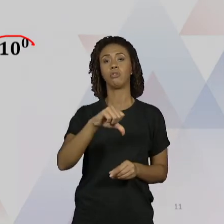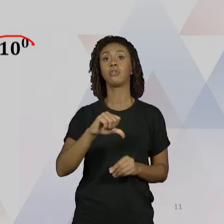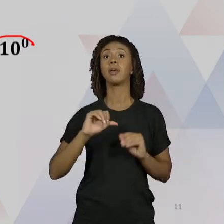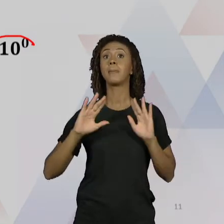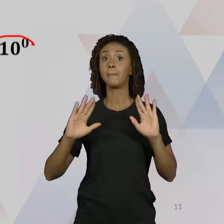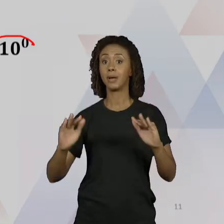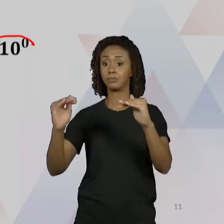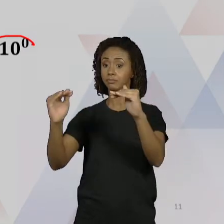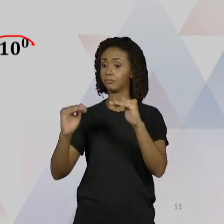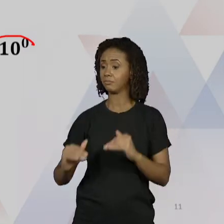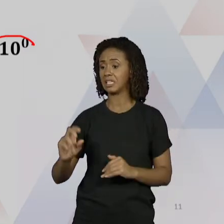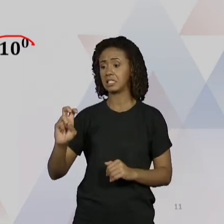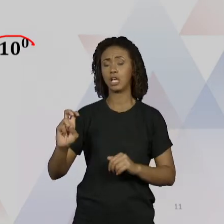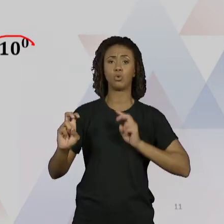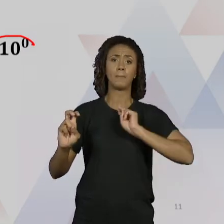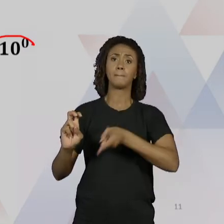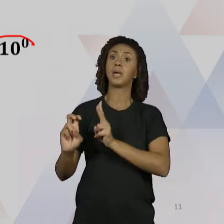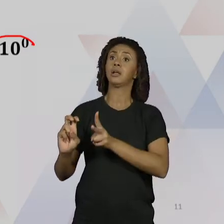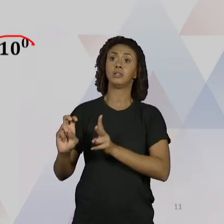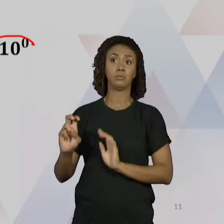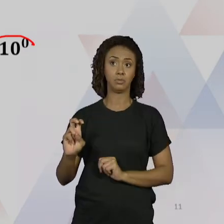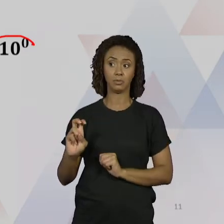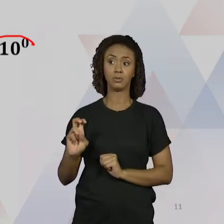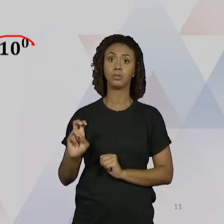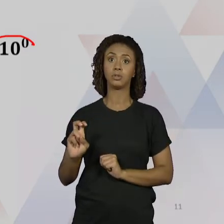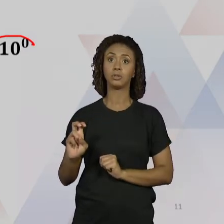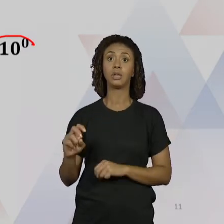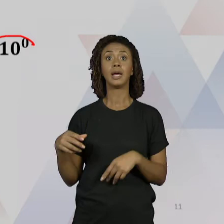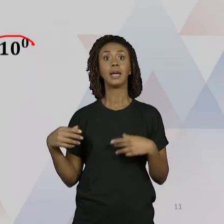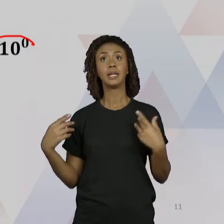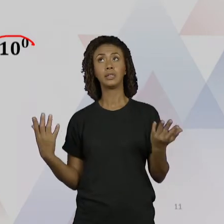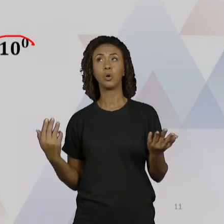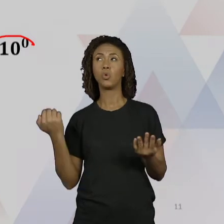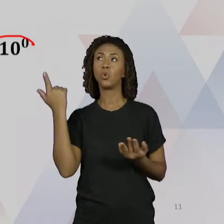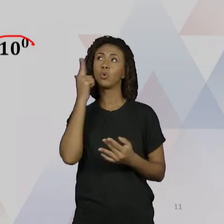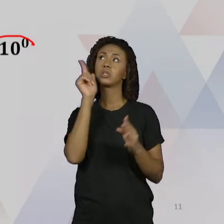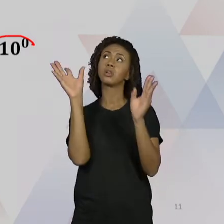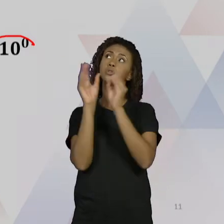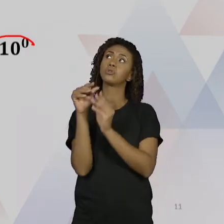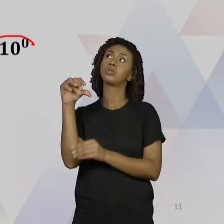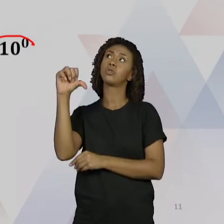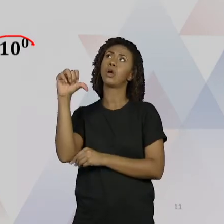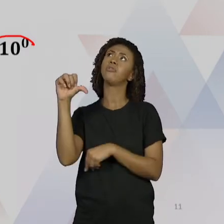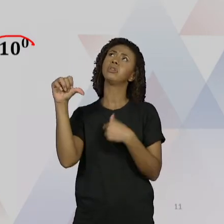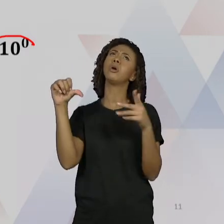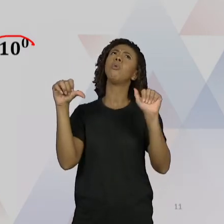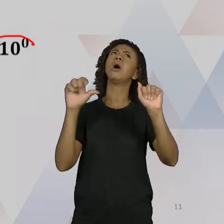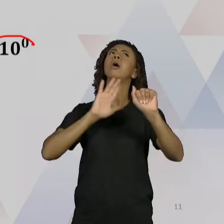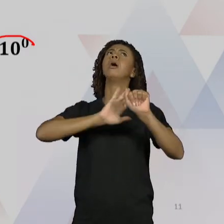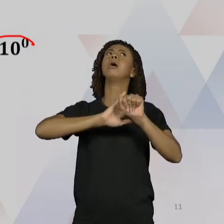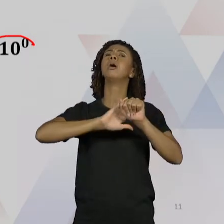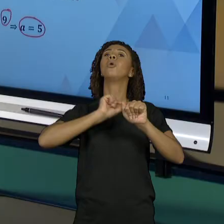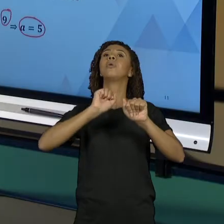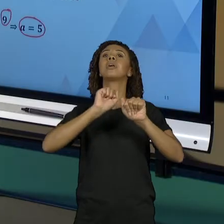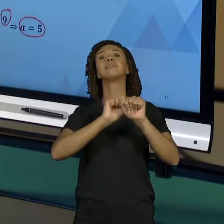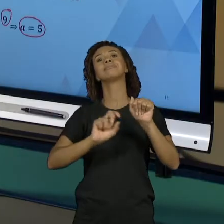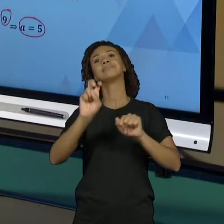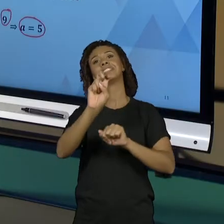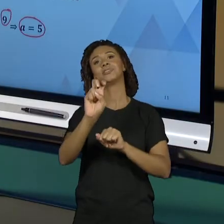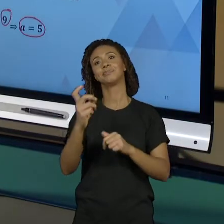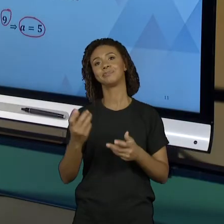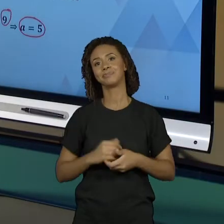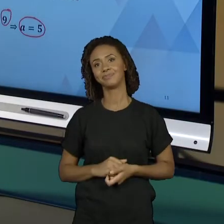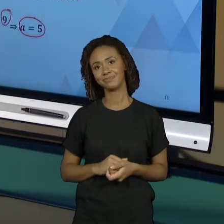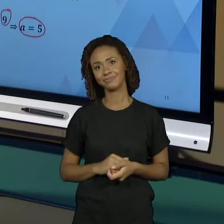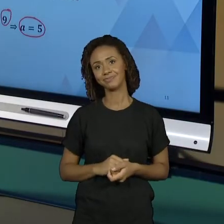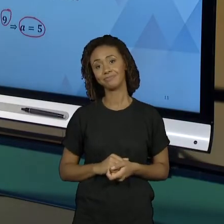a 5. Dessa equação 3 mais a mais 1 para dar 9 o a tem que ser quem? 5. Então portanto